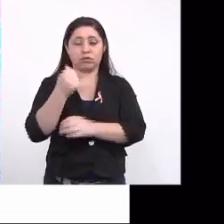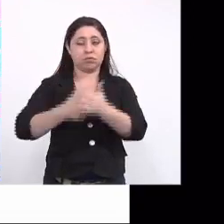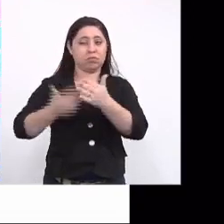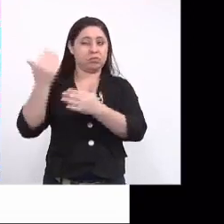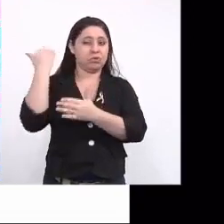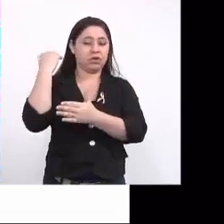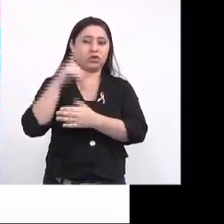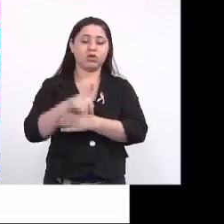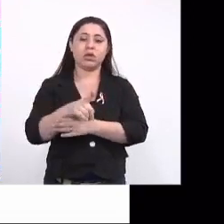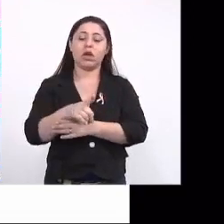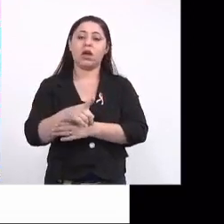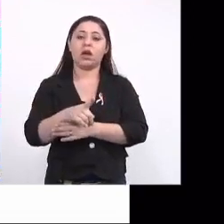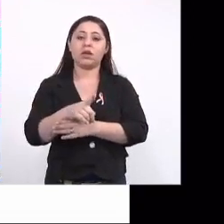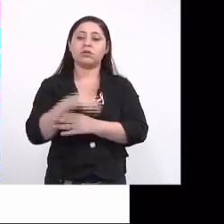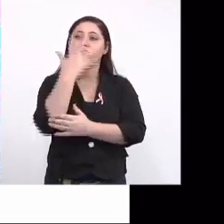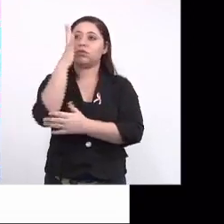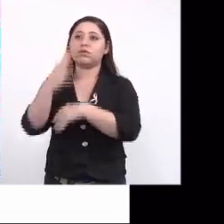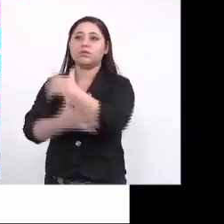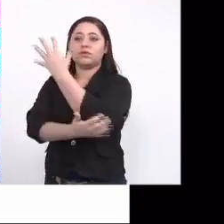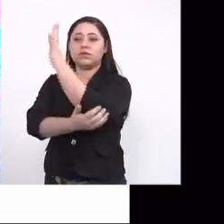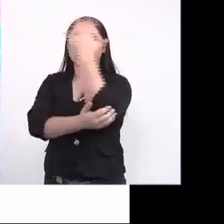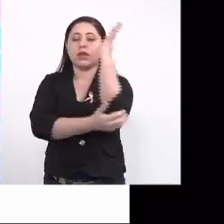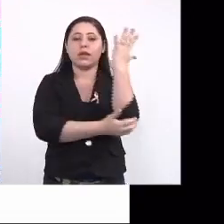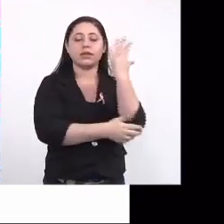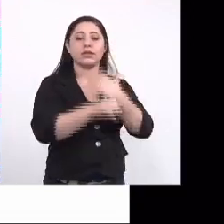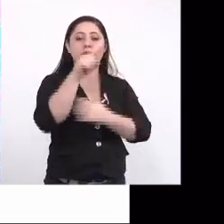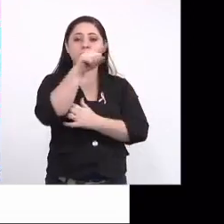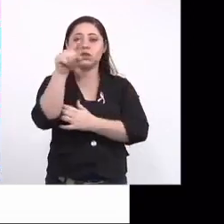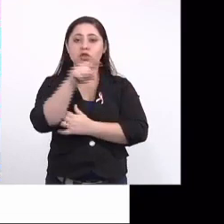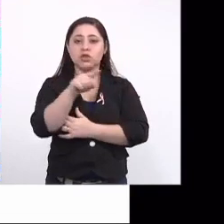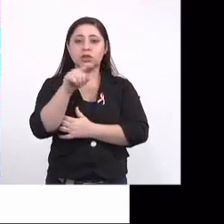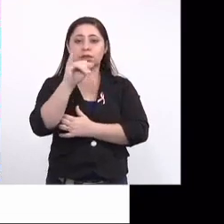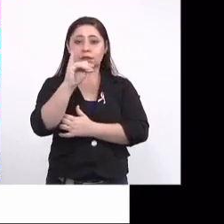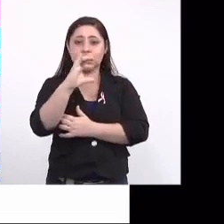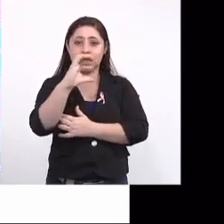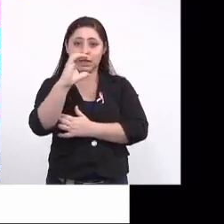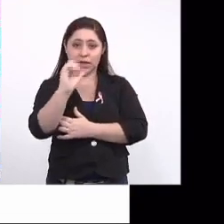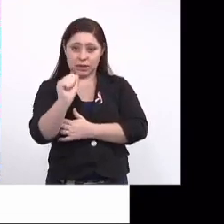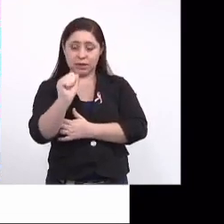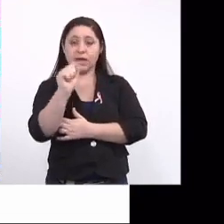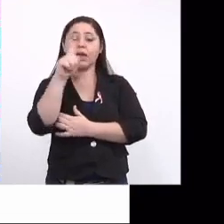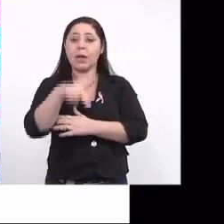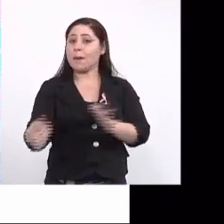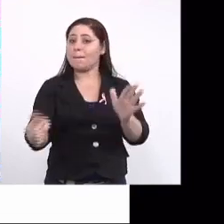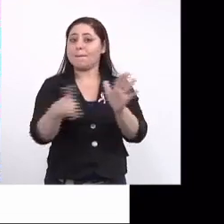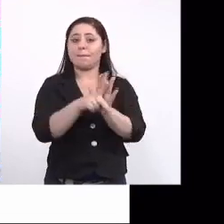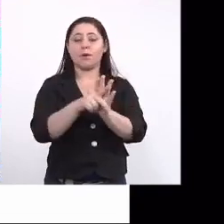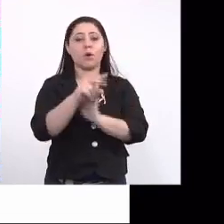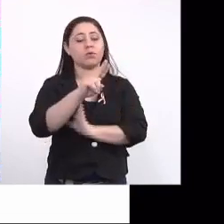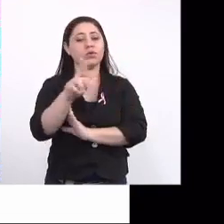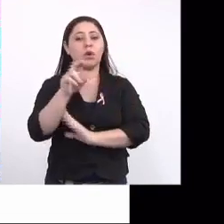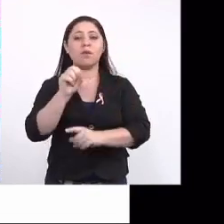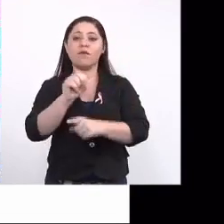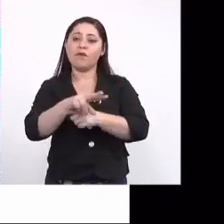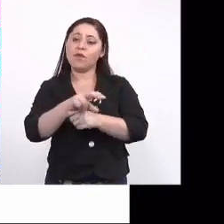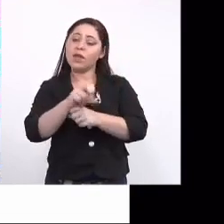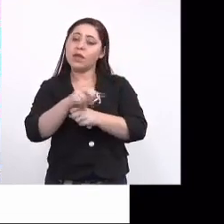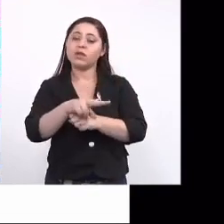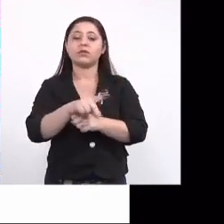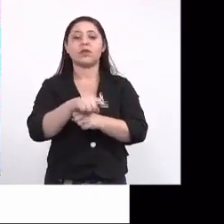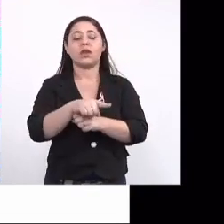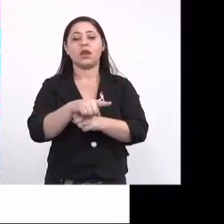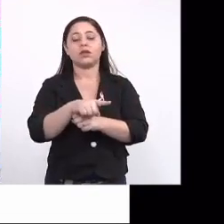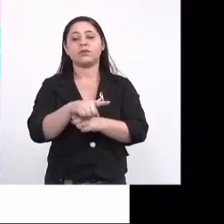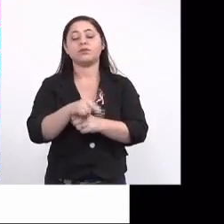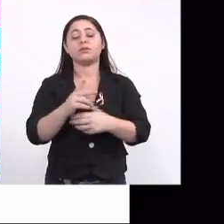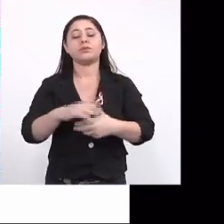tempinho, na floresta de Zika, que é o nome, que deu o nome ao vírus, e essa floresta fica na